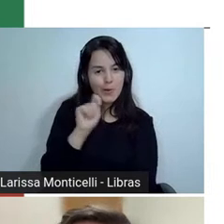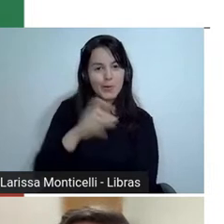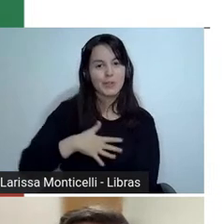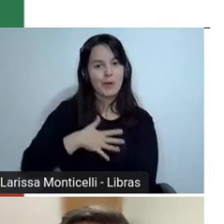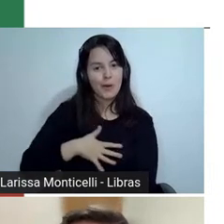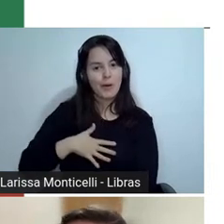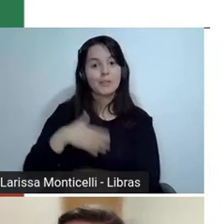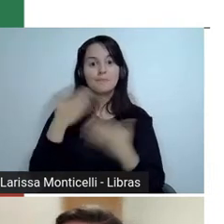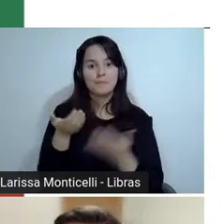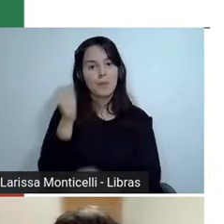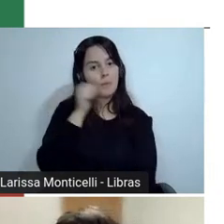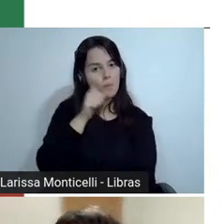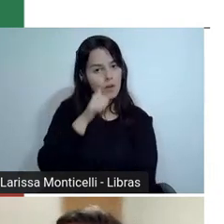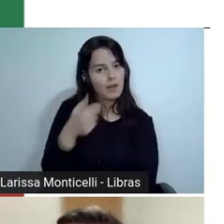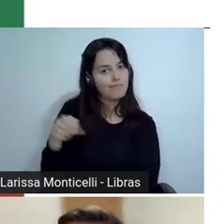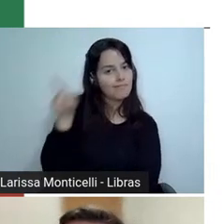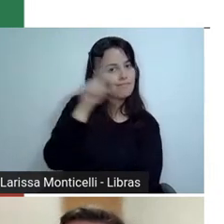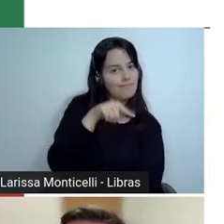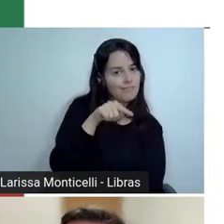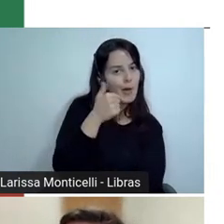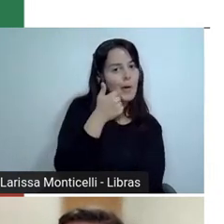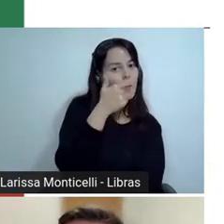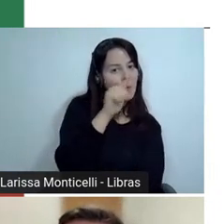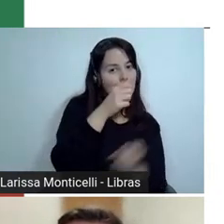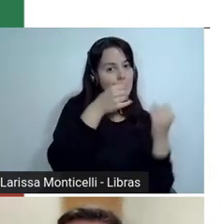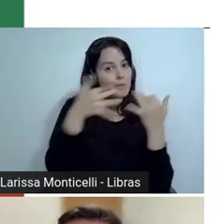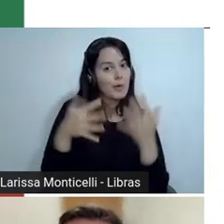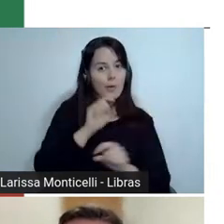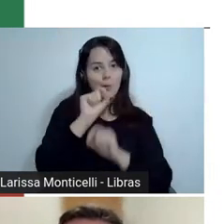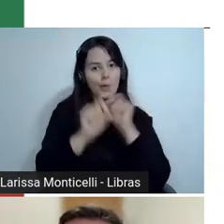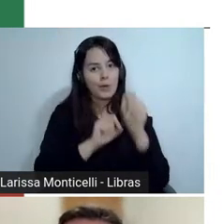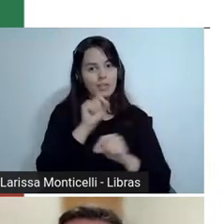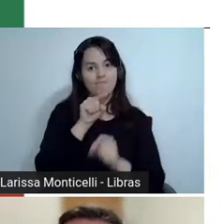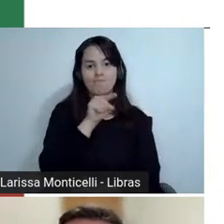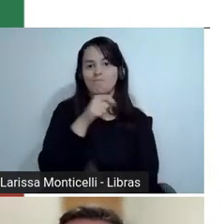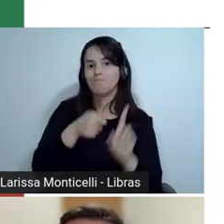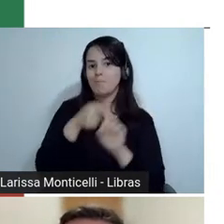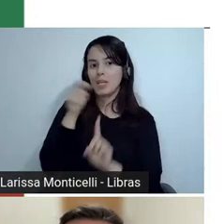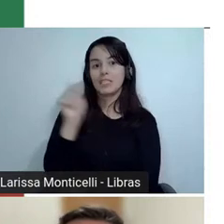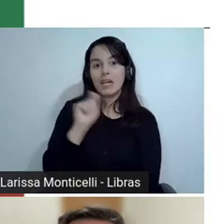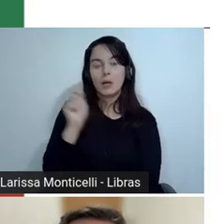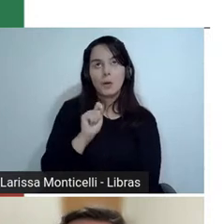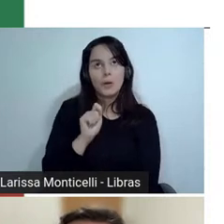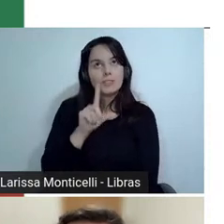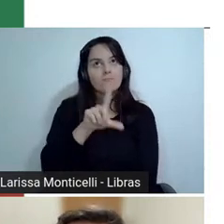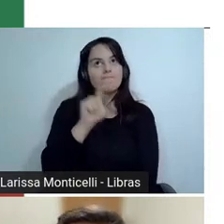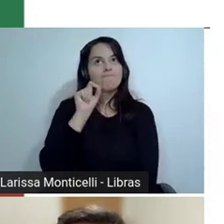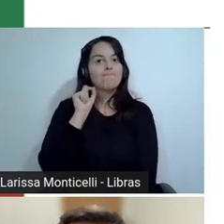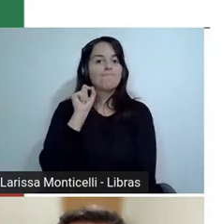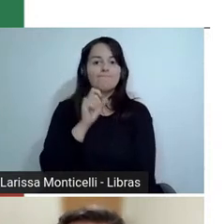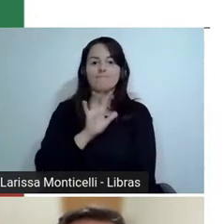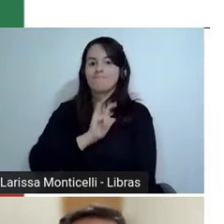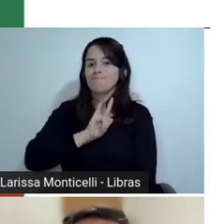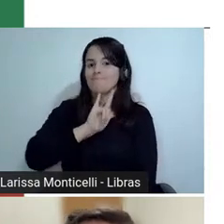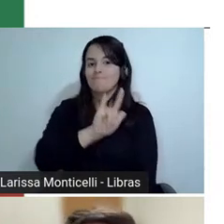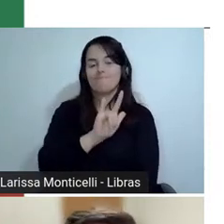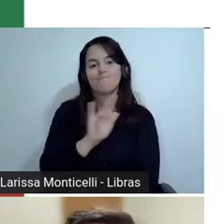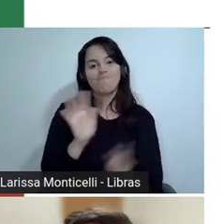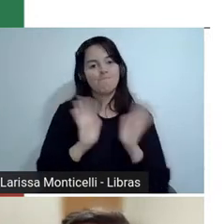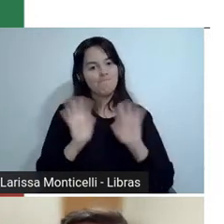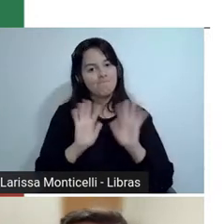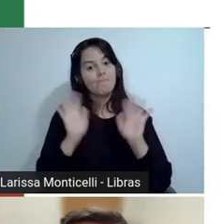particularmente não é o seu mês preferido, porém passou rápido com o envolvimento com atividades com os alunos, né,